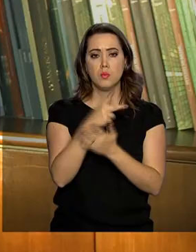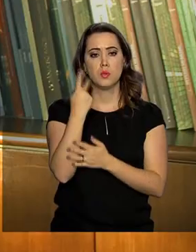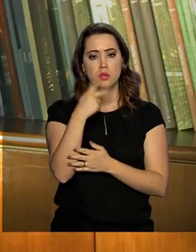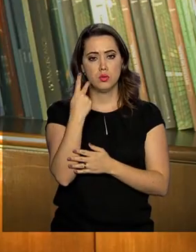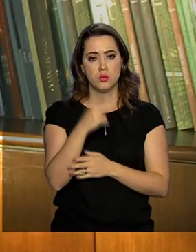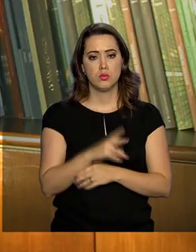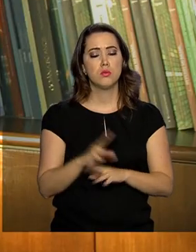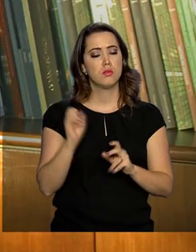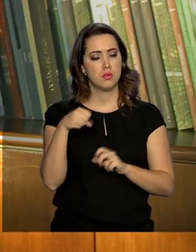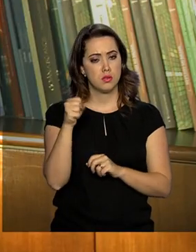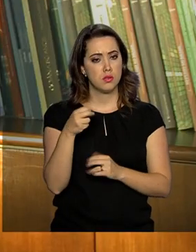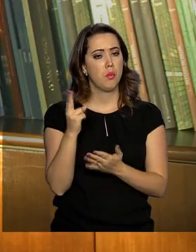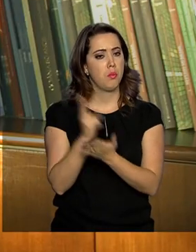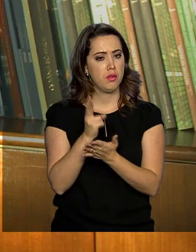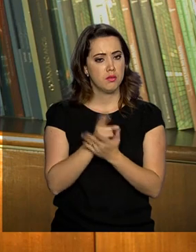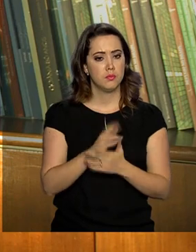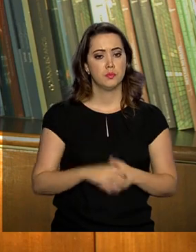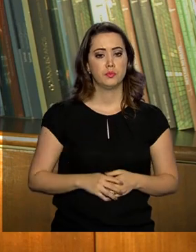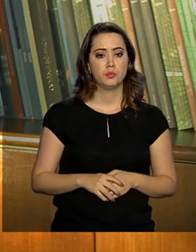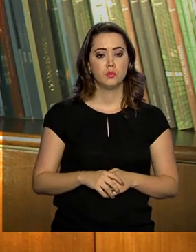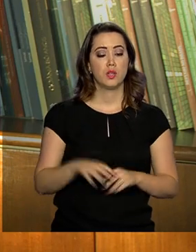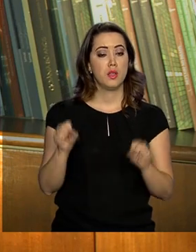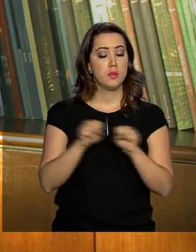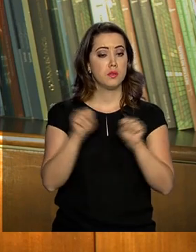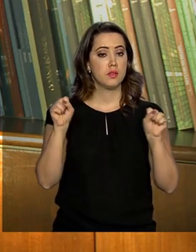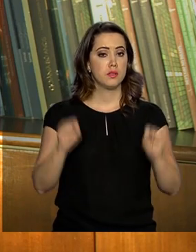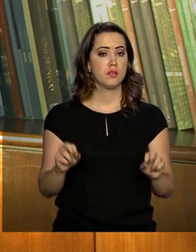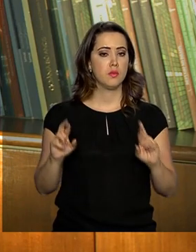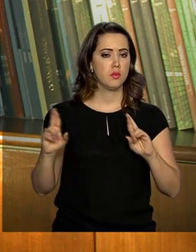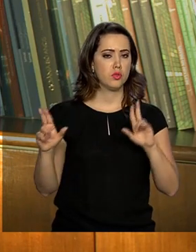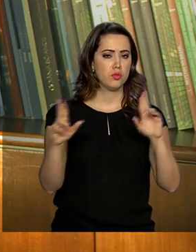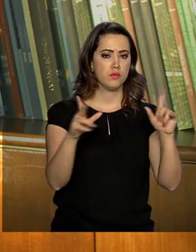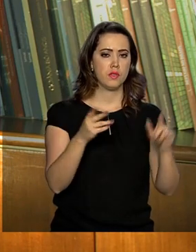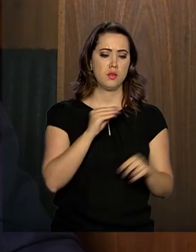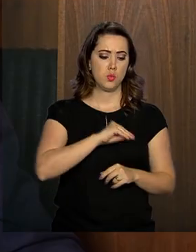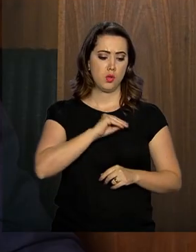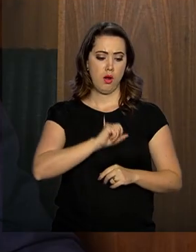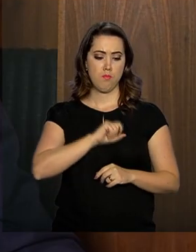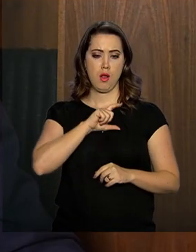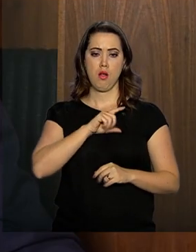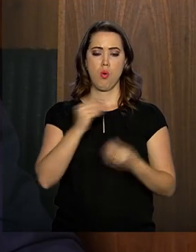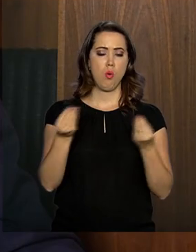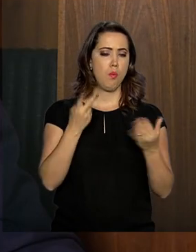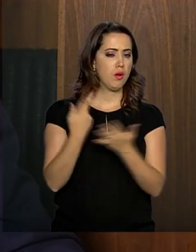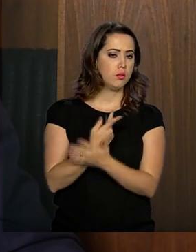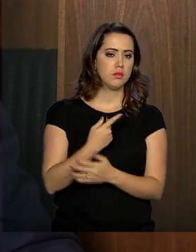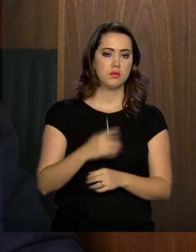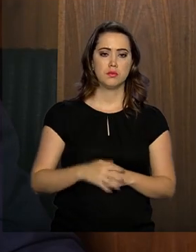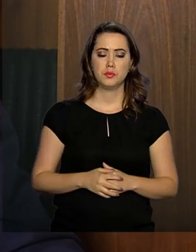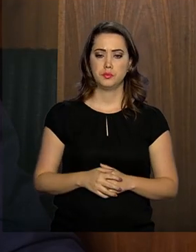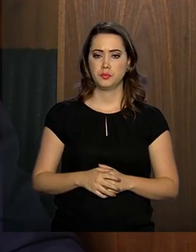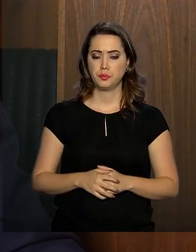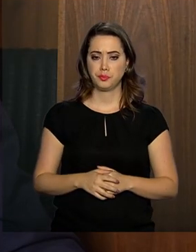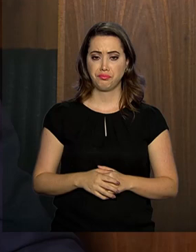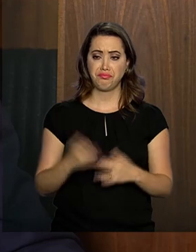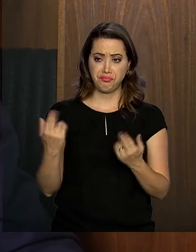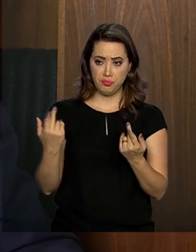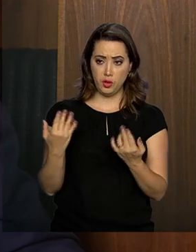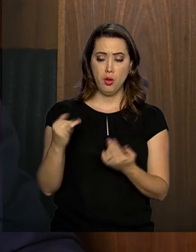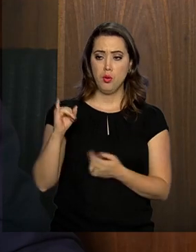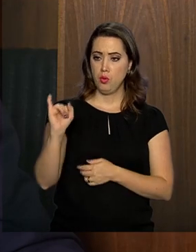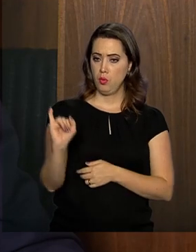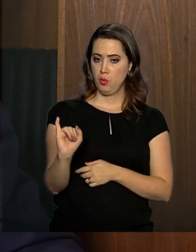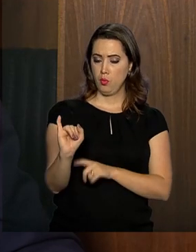regra. E o sistema de alíquotas diferenciadas para quem ganha mais, como vai funcionar, secretário? Como o imposto de renda,